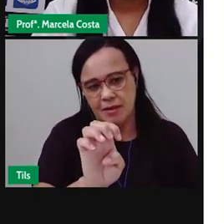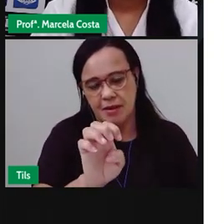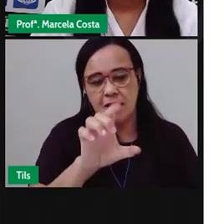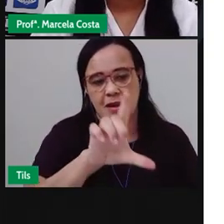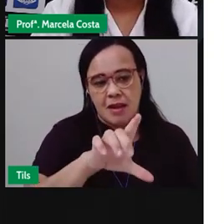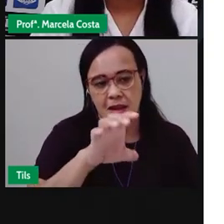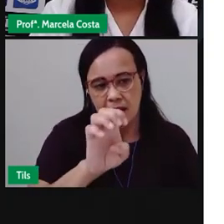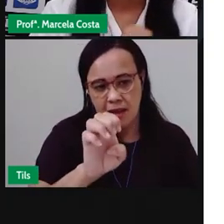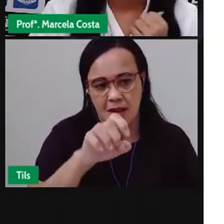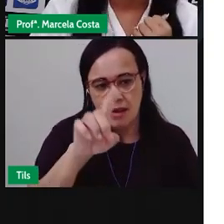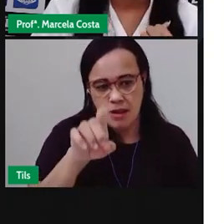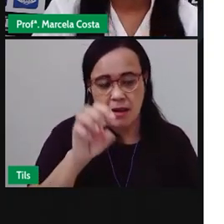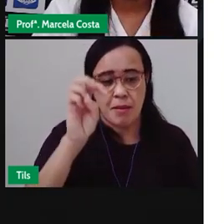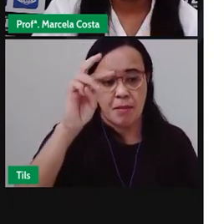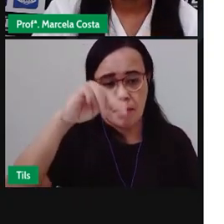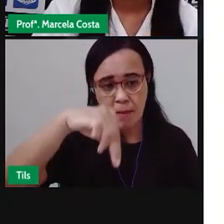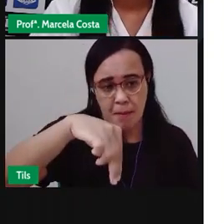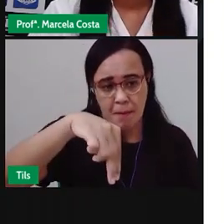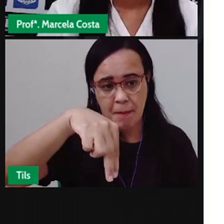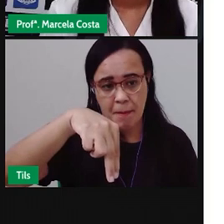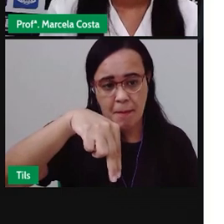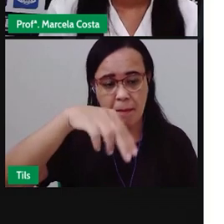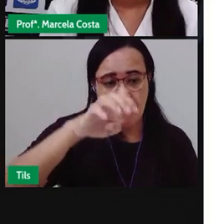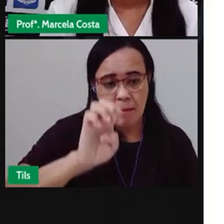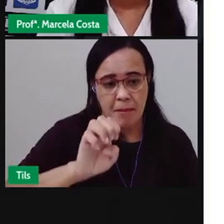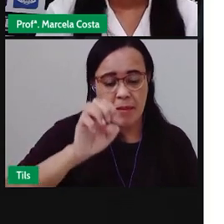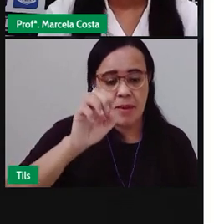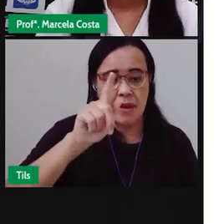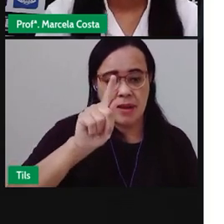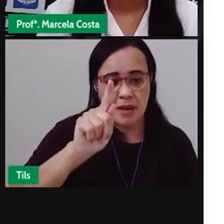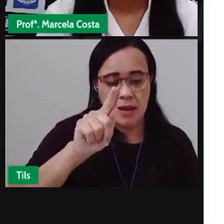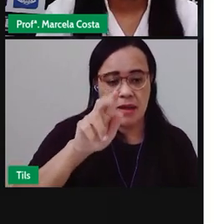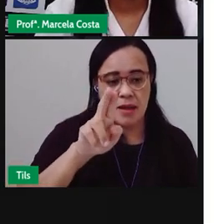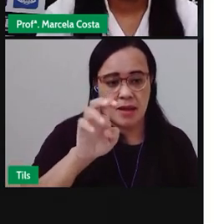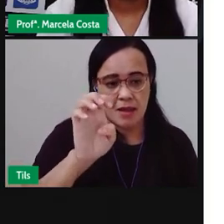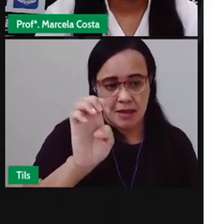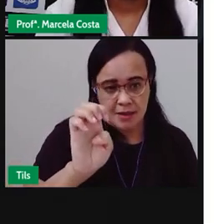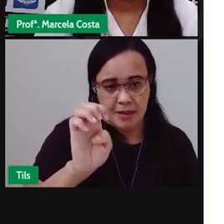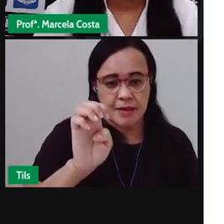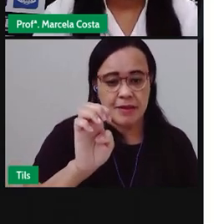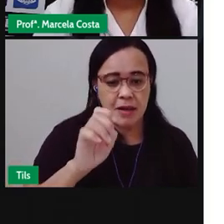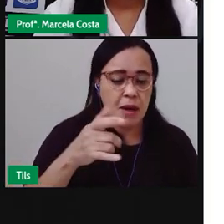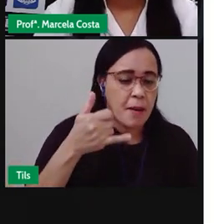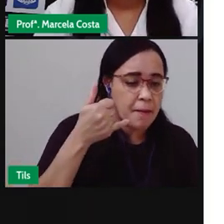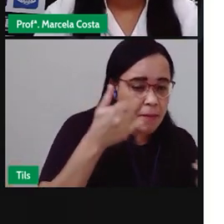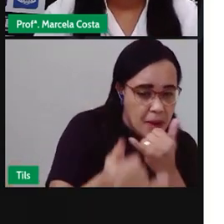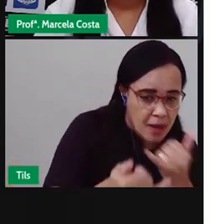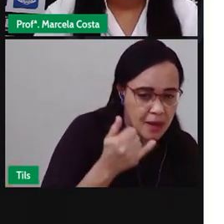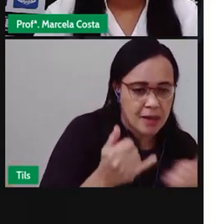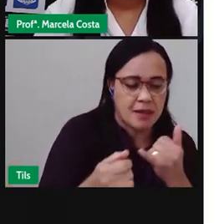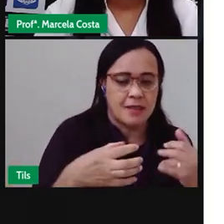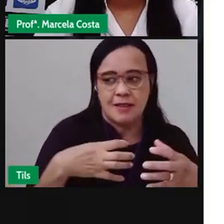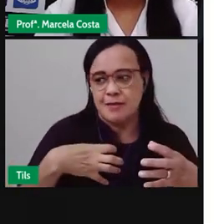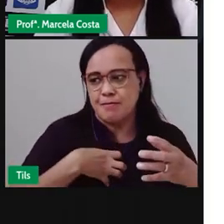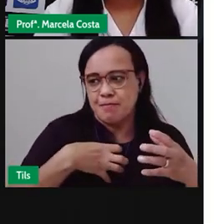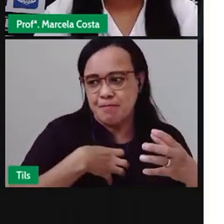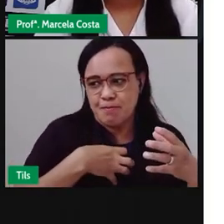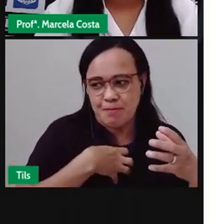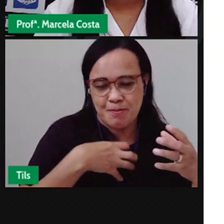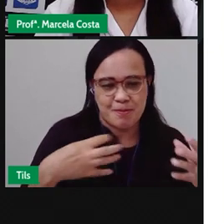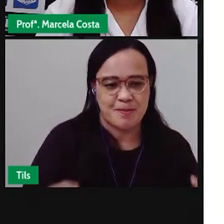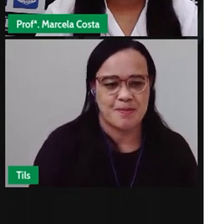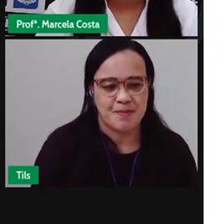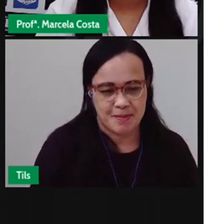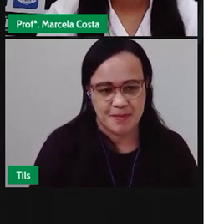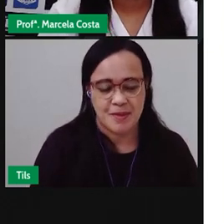Lê Nê Gê Olha os sons parecidos Olha os As